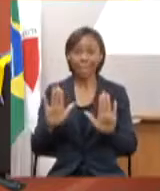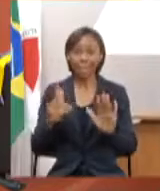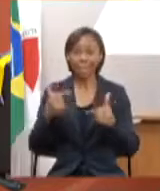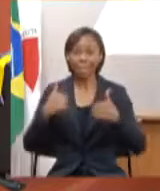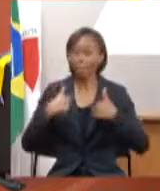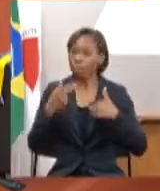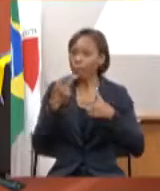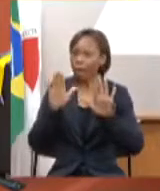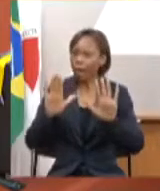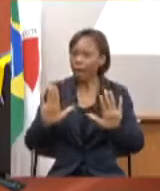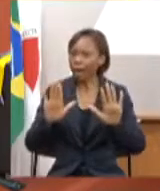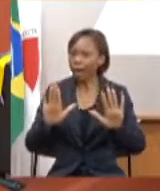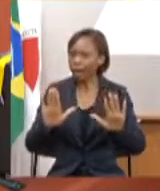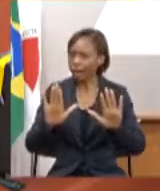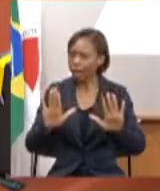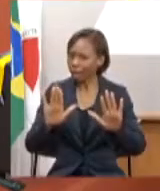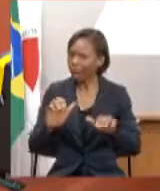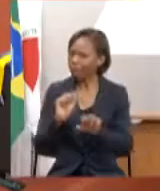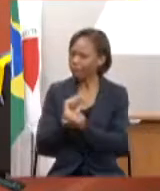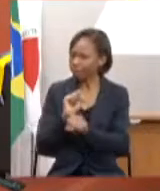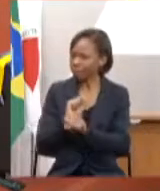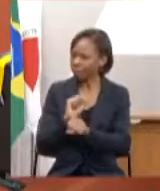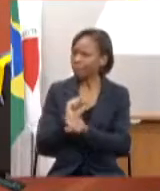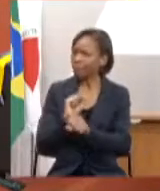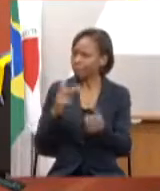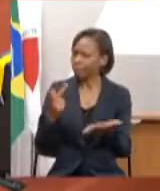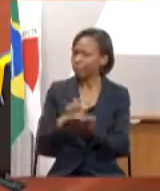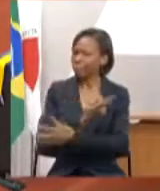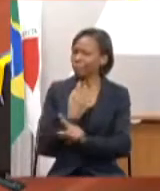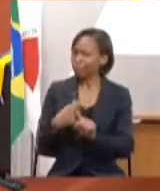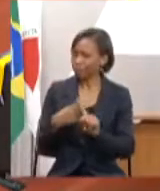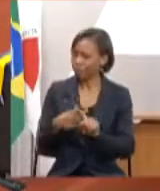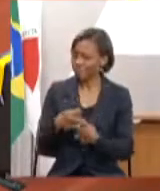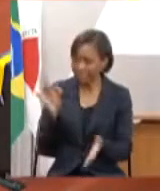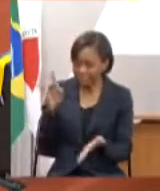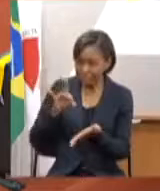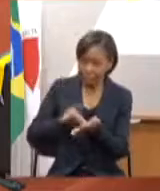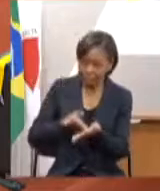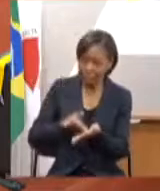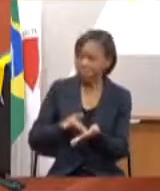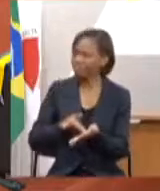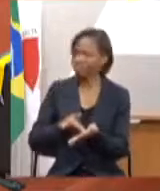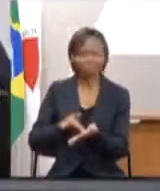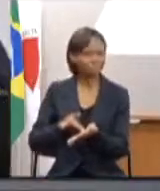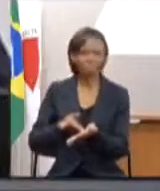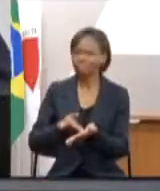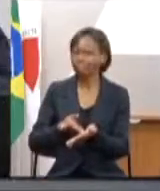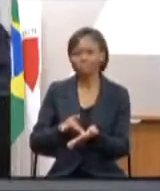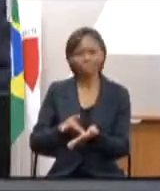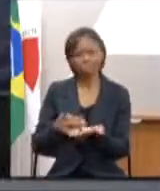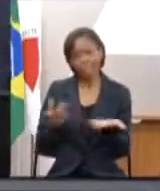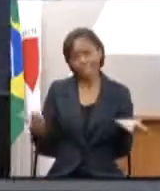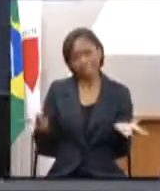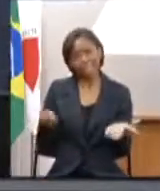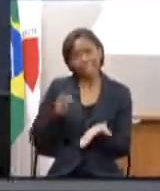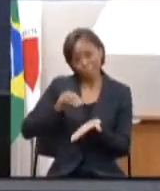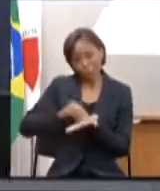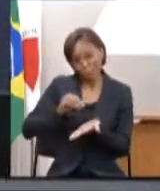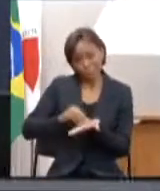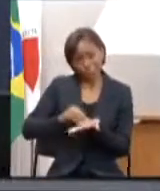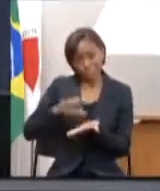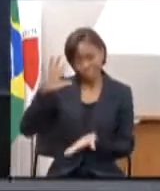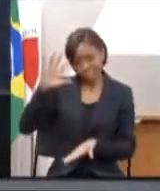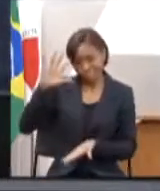vamos esperar acontecer porque a gente sabe que infelizmente não é muito bem assim e aí a gente não vê execução na prática